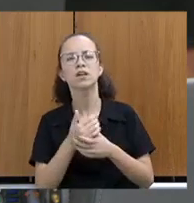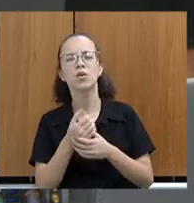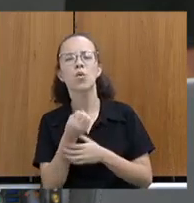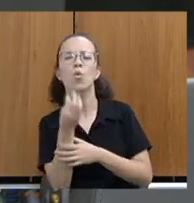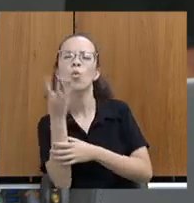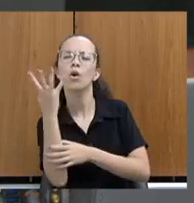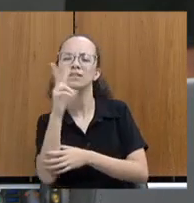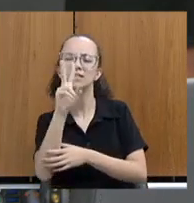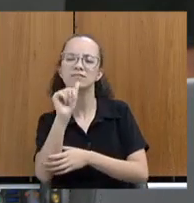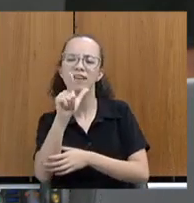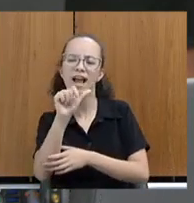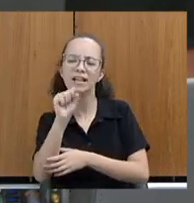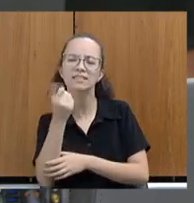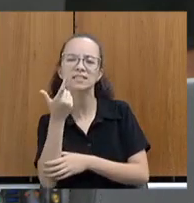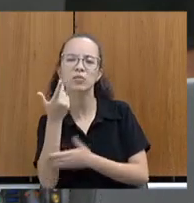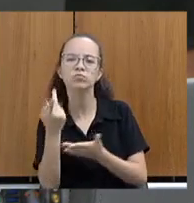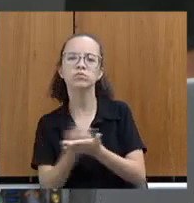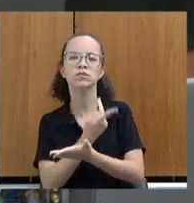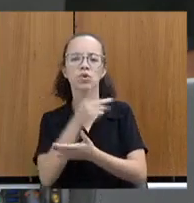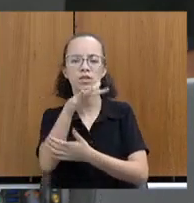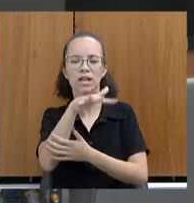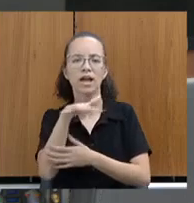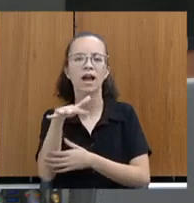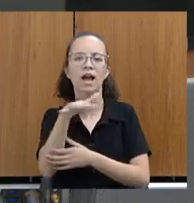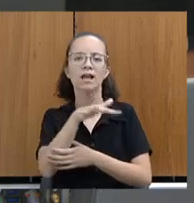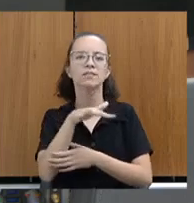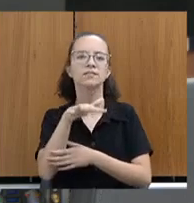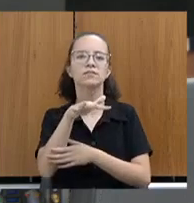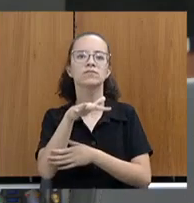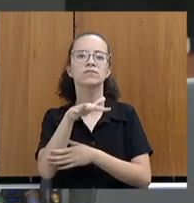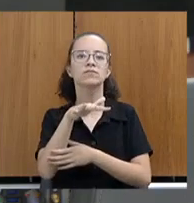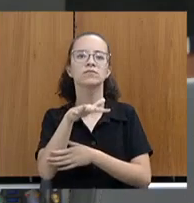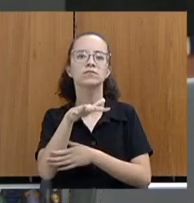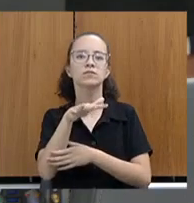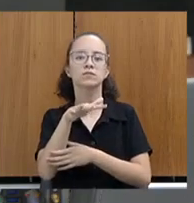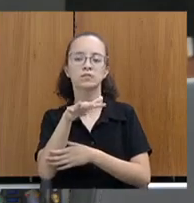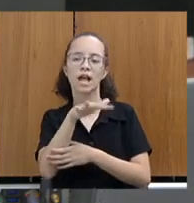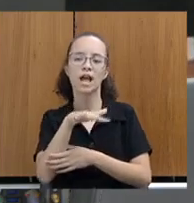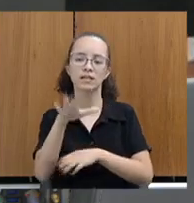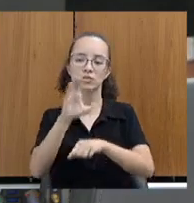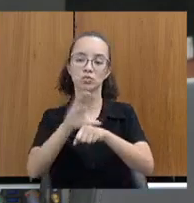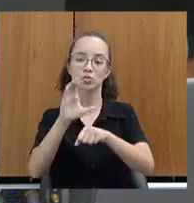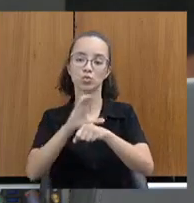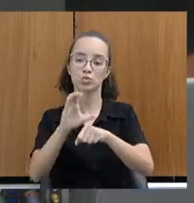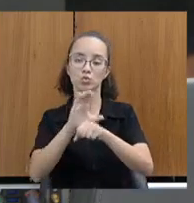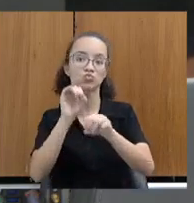foram gerados nas áreas em que foram ofertados os cursos de qualificação?